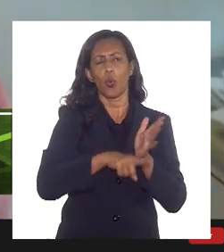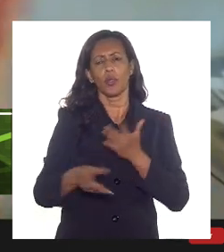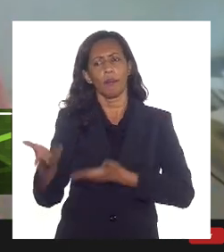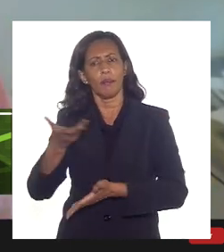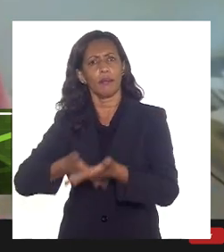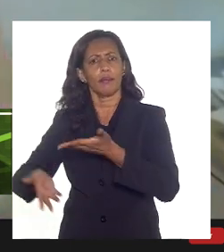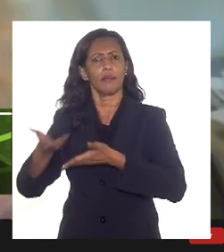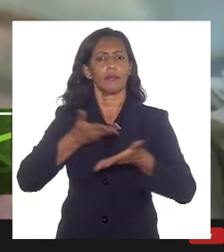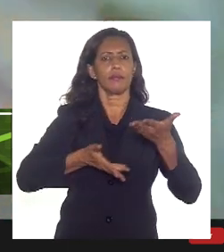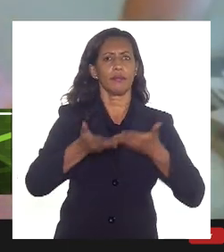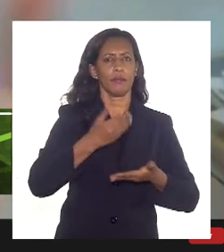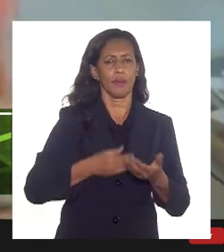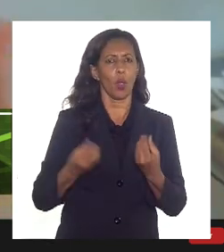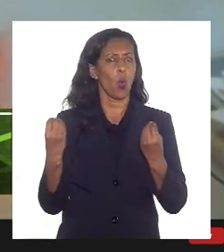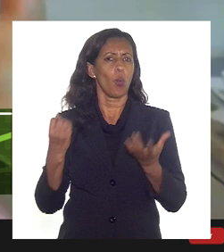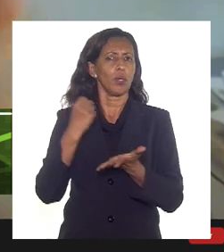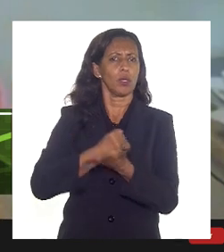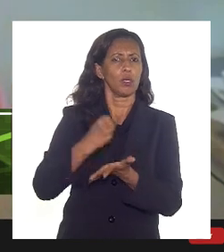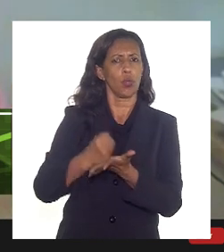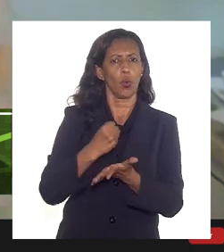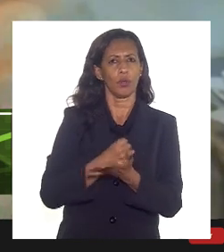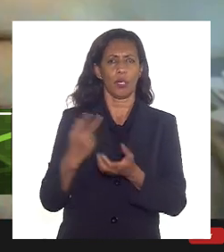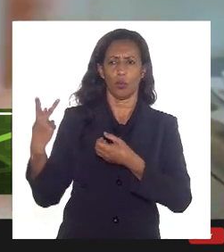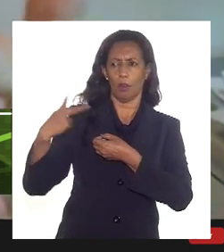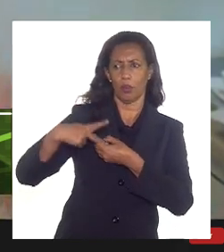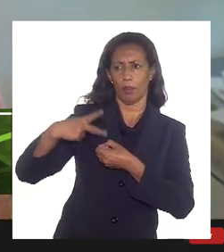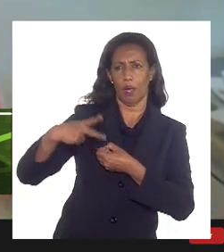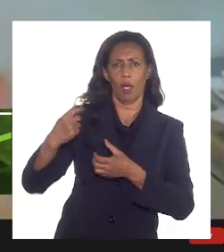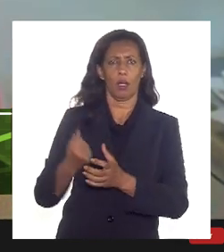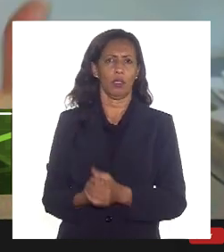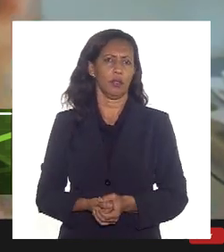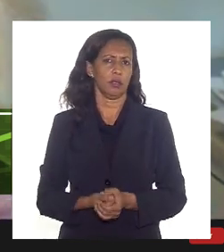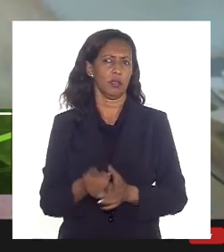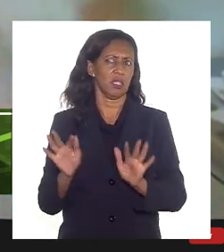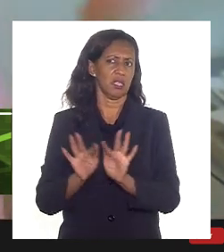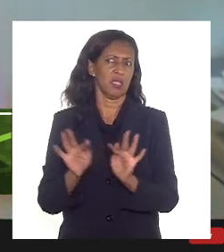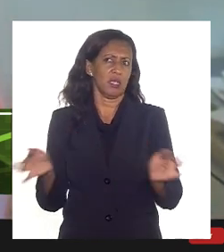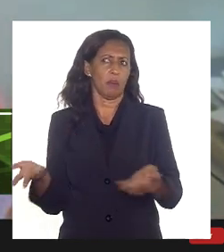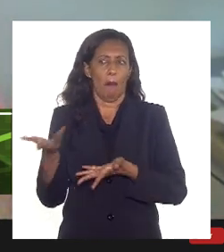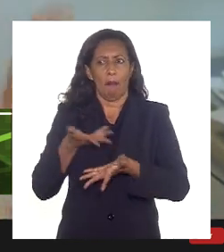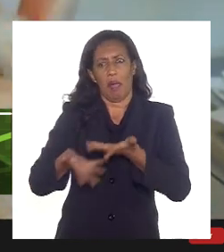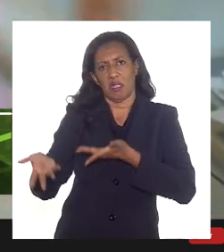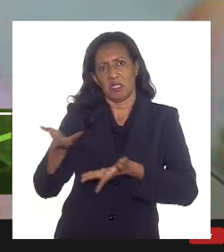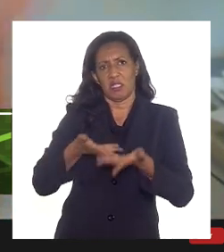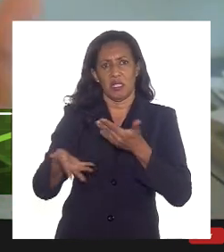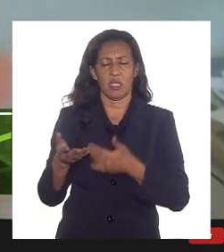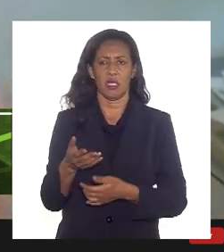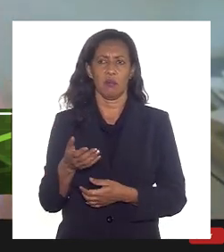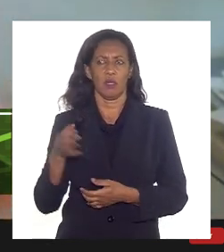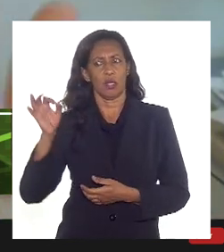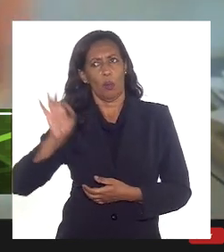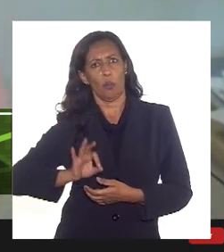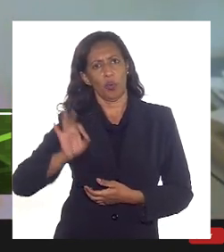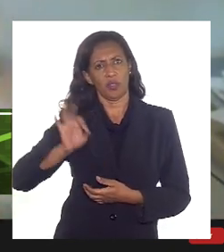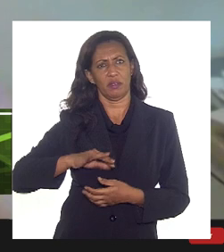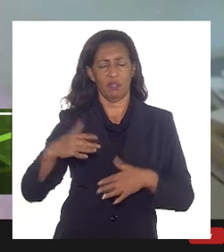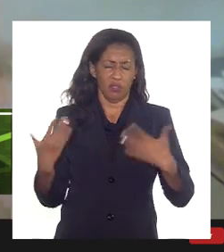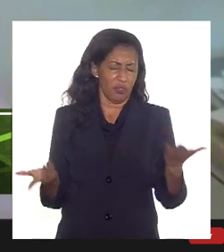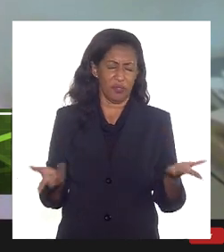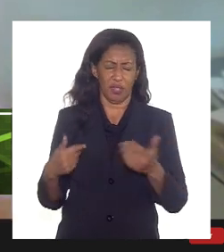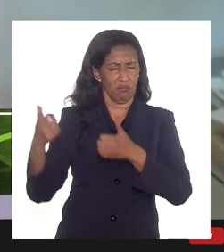especiais, como é que é esse contrato para a Petrobras, se eles simplesmente participam de algum percentual, enfim,